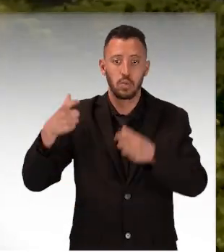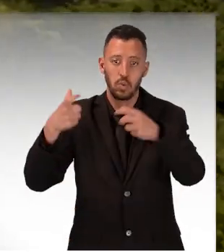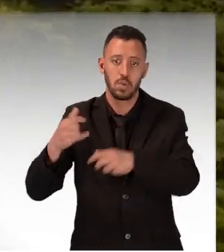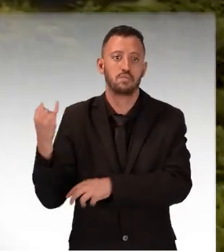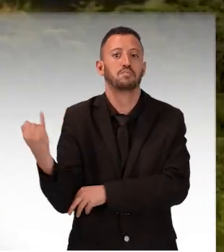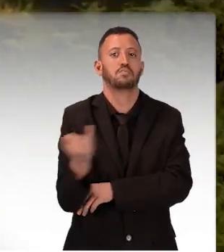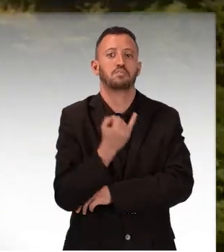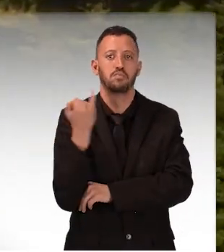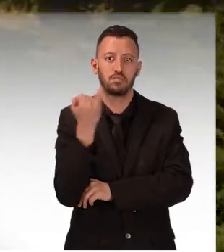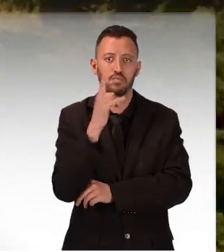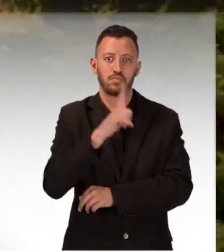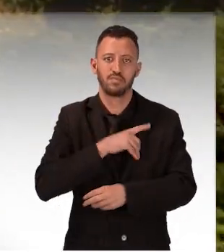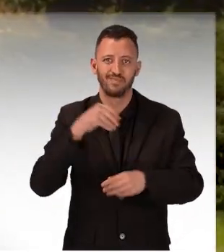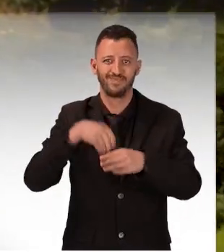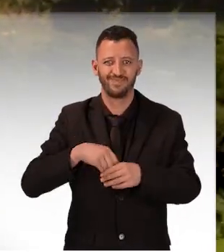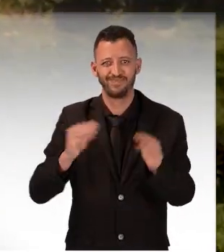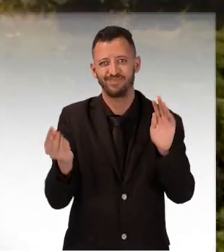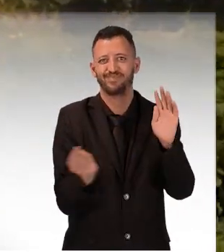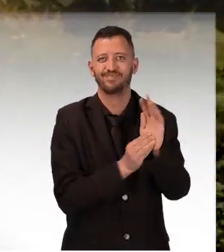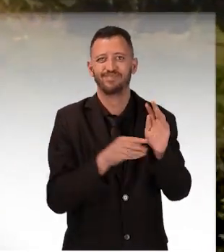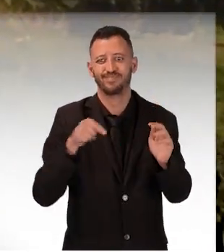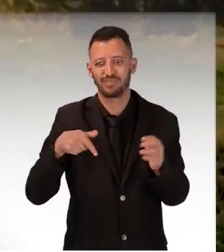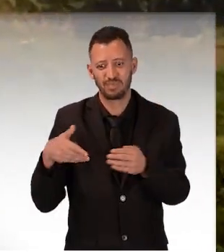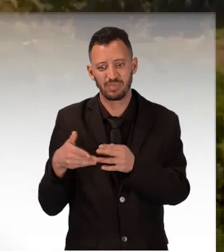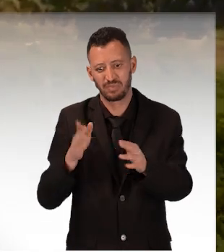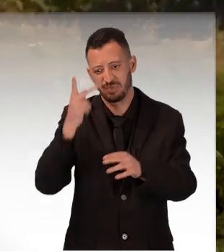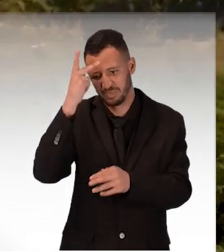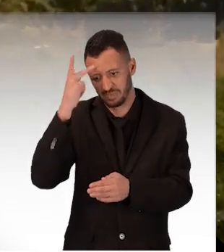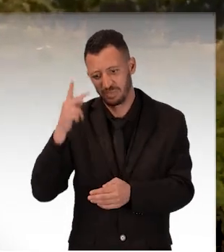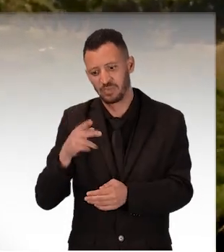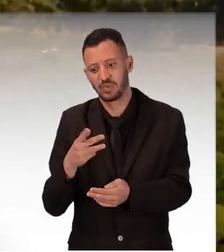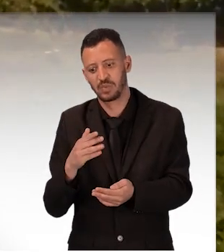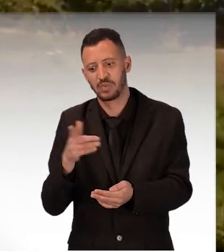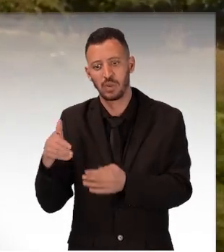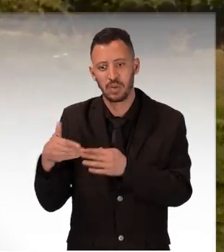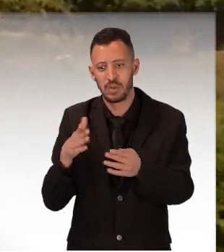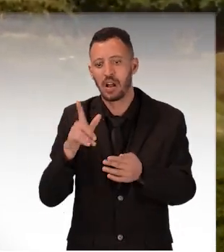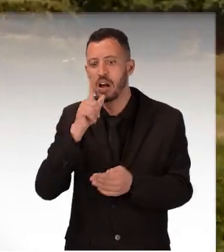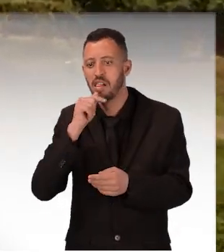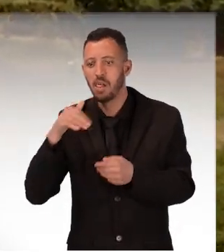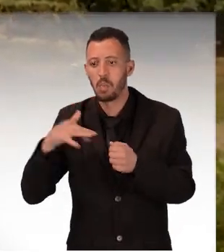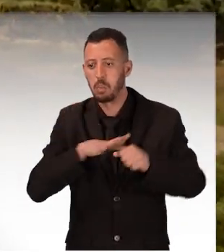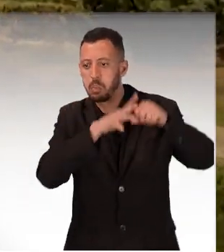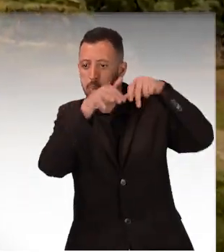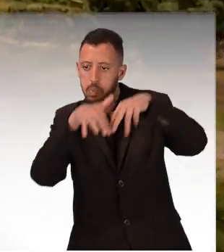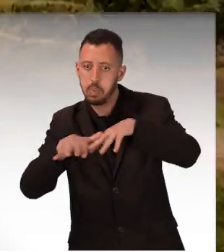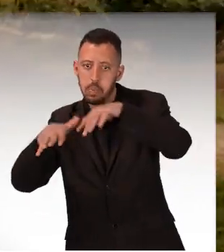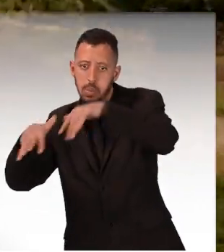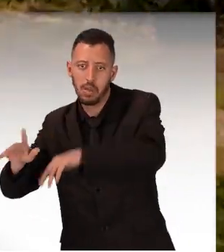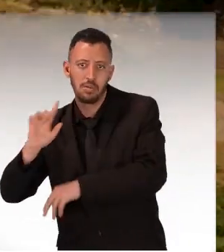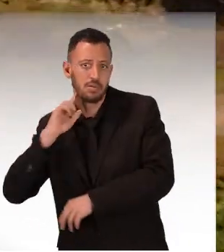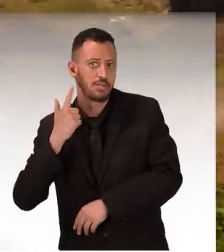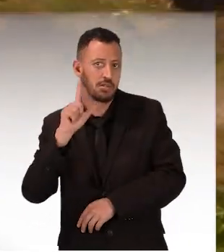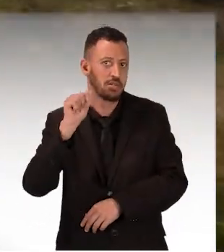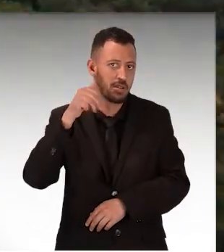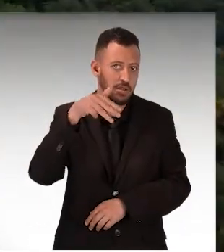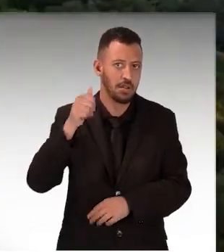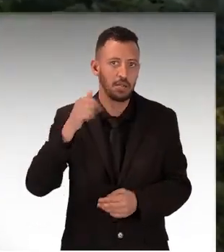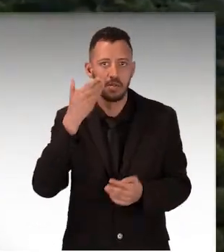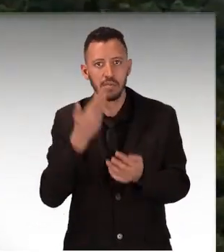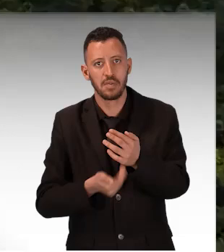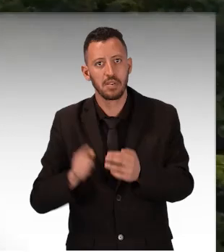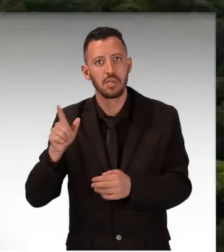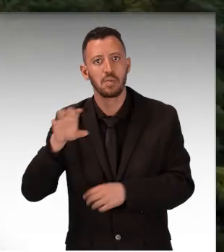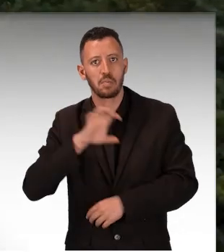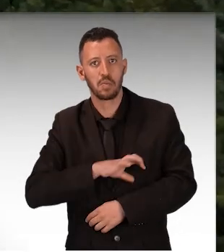locais importantíssimos, onde existem marcas da ocupação humana, escaparam da Rota da Lama, um deles construído pela Coroa